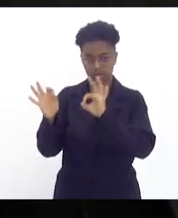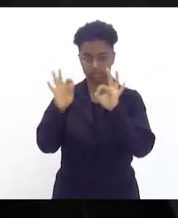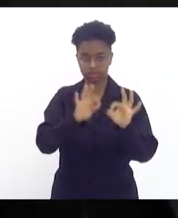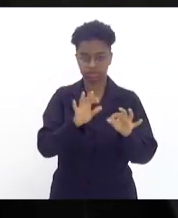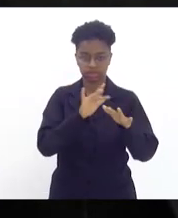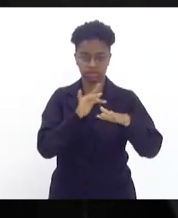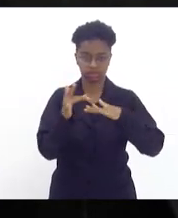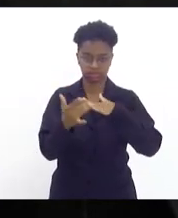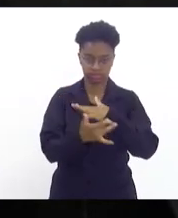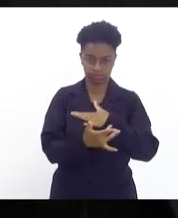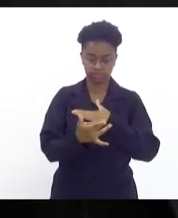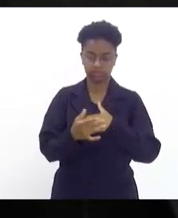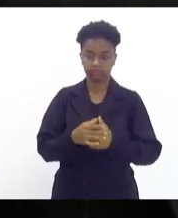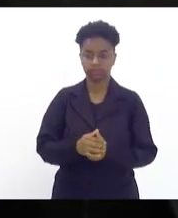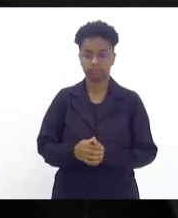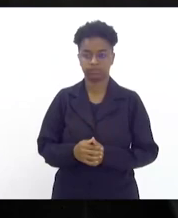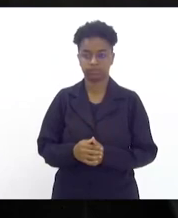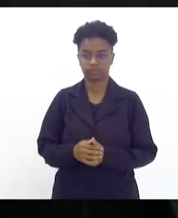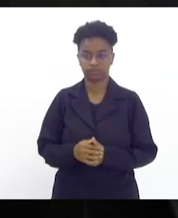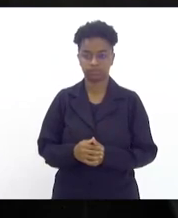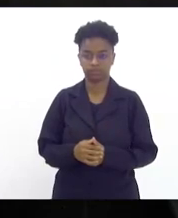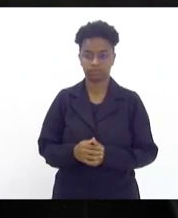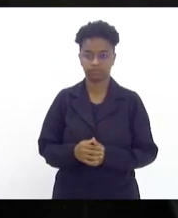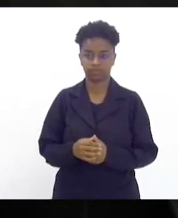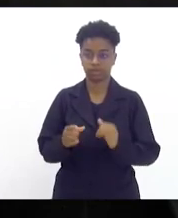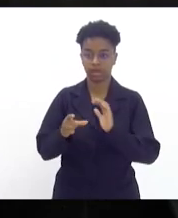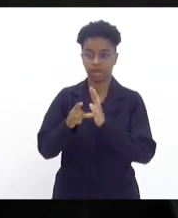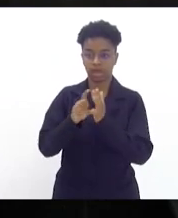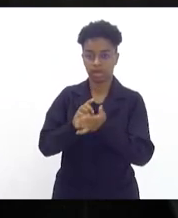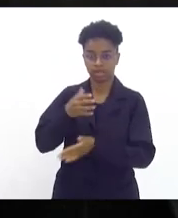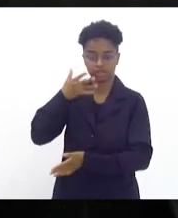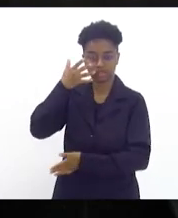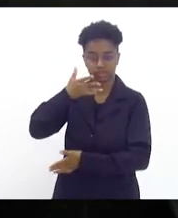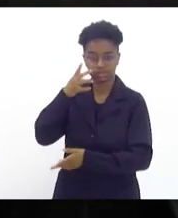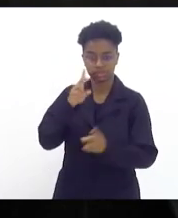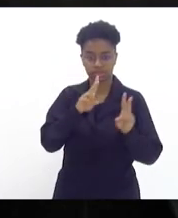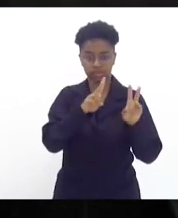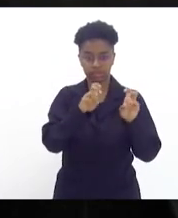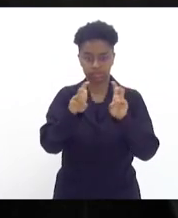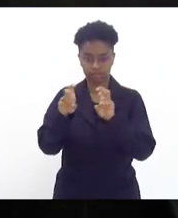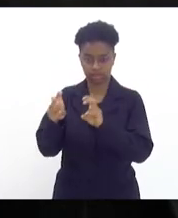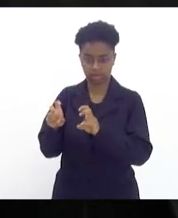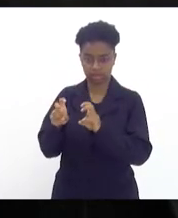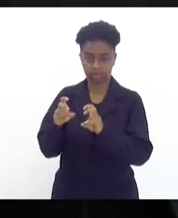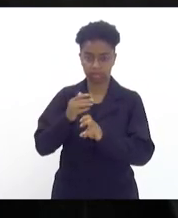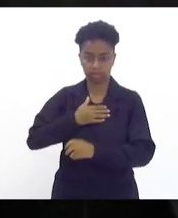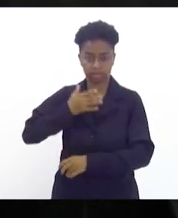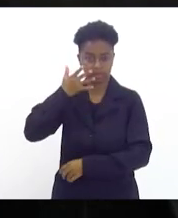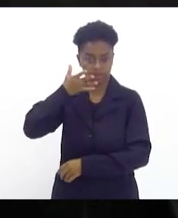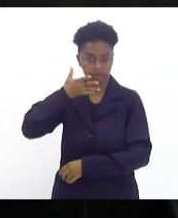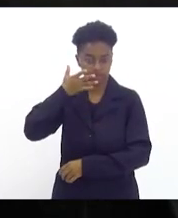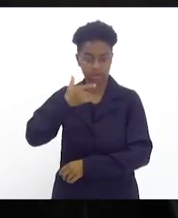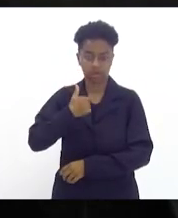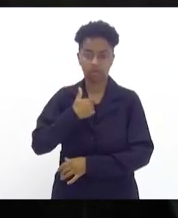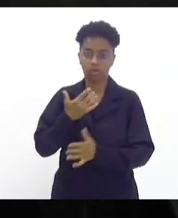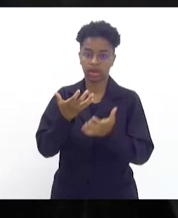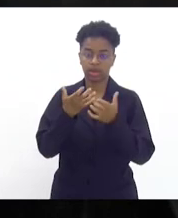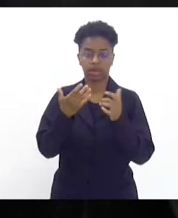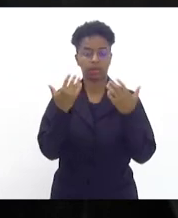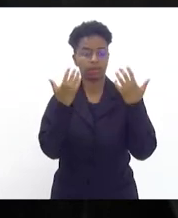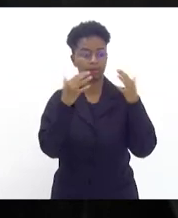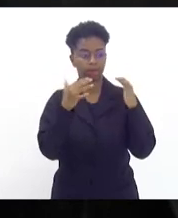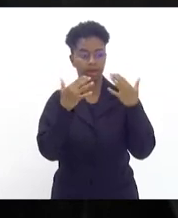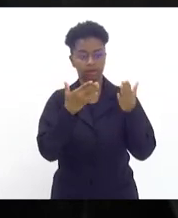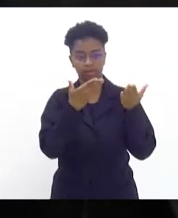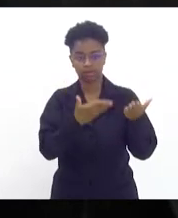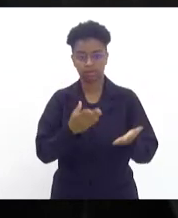redes sociais. Antes de entrar propriamente no tema da minha fala, eu gostaria de parabenizar